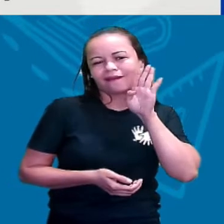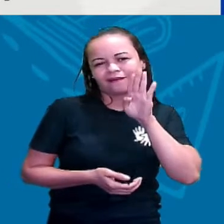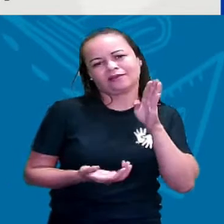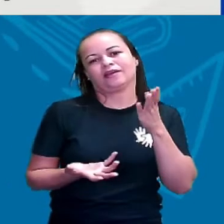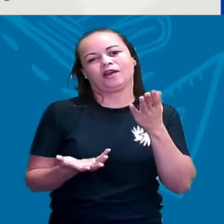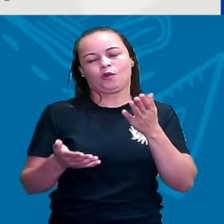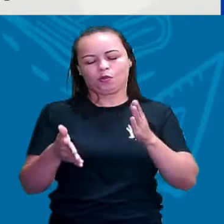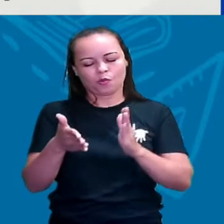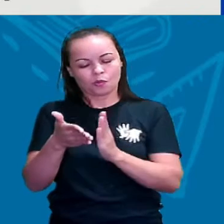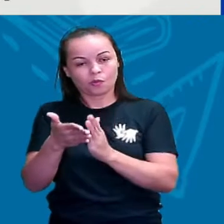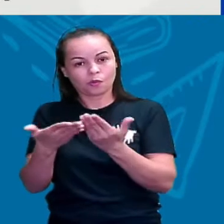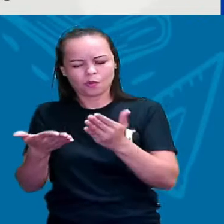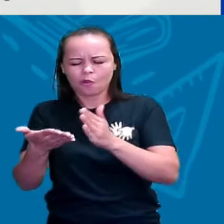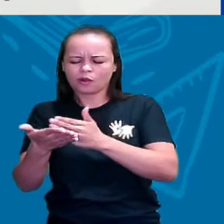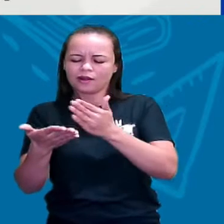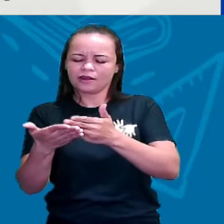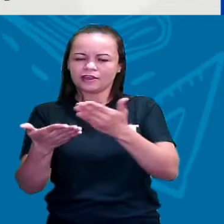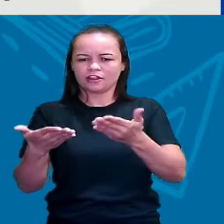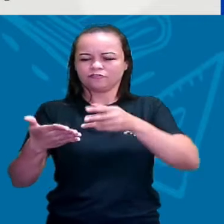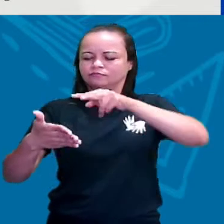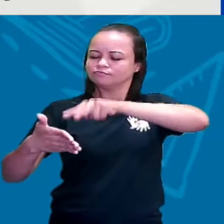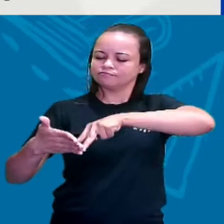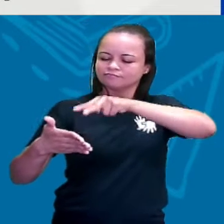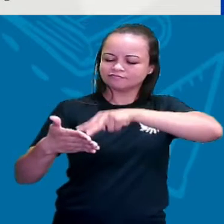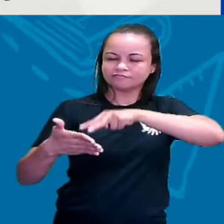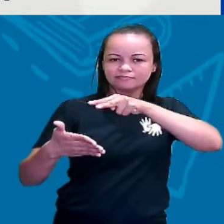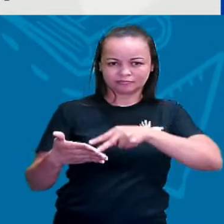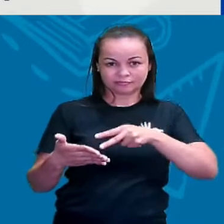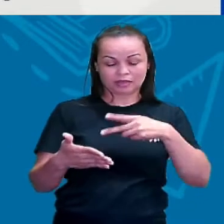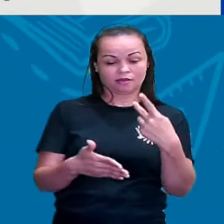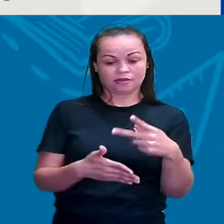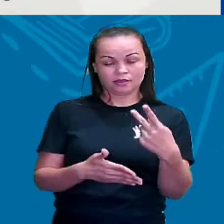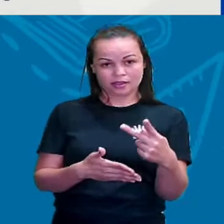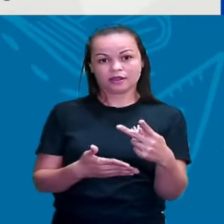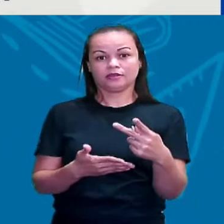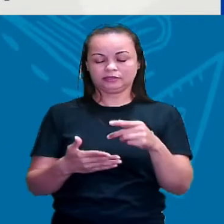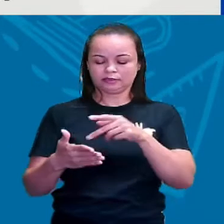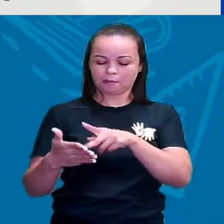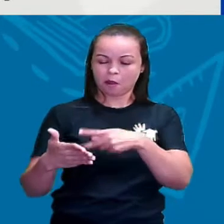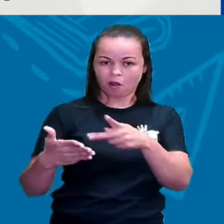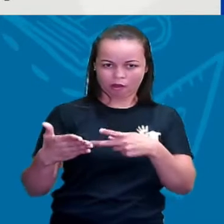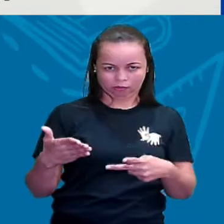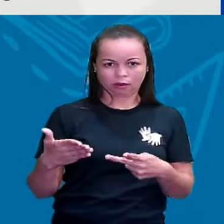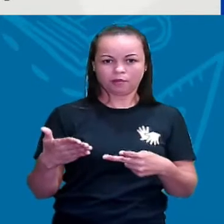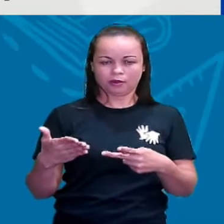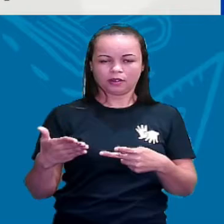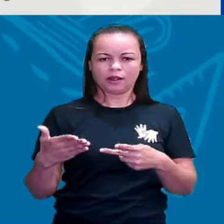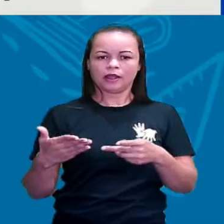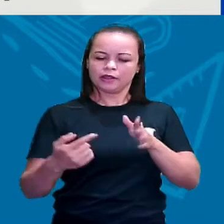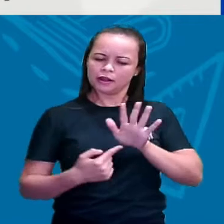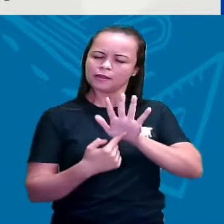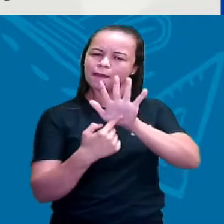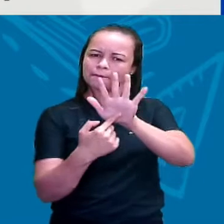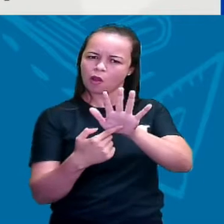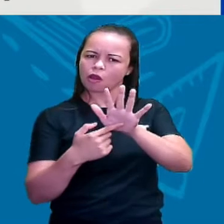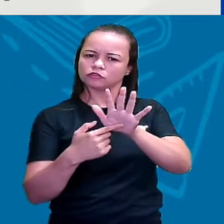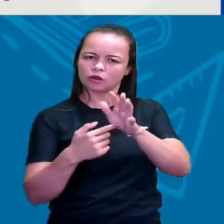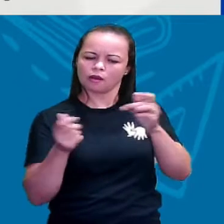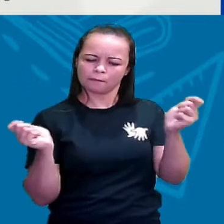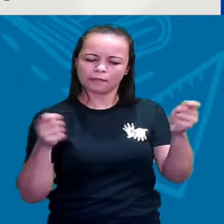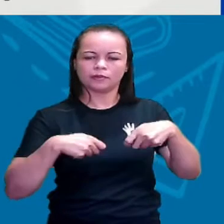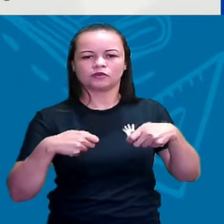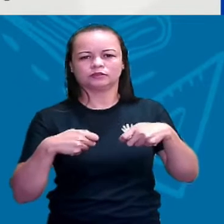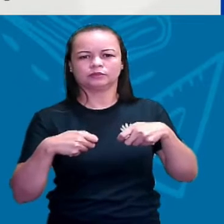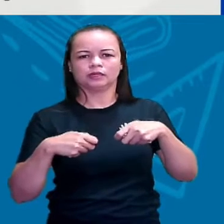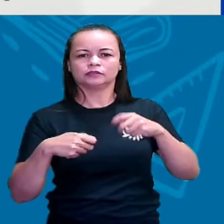livro, a leitura, né? E esse poema de Elias José, ele trouxe para a gente essa possibilidade